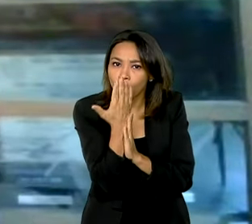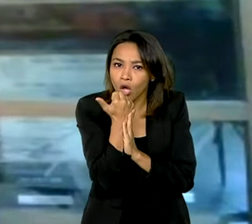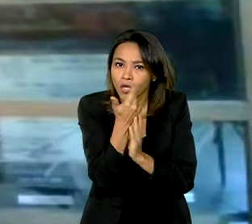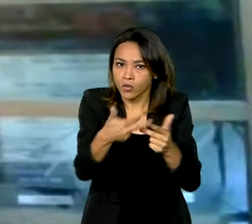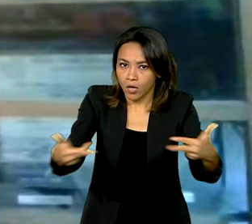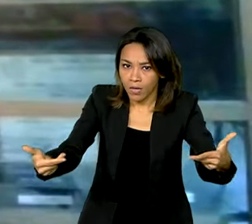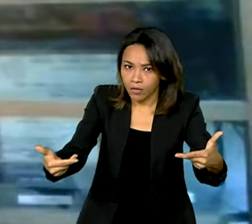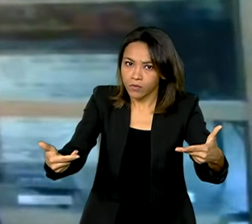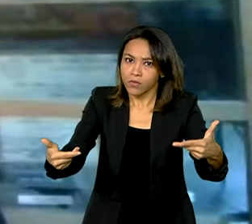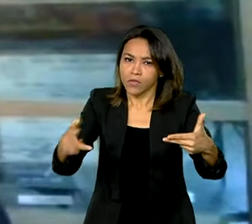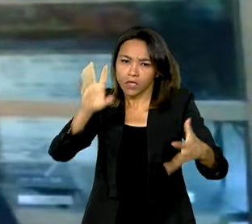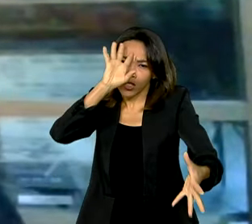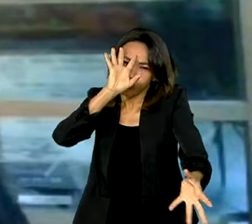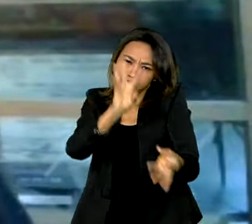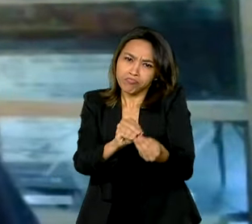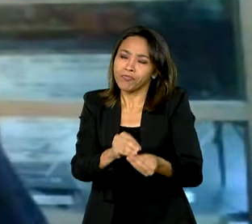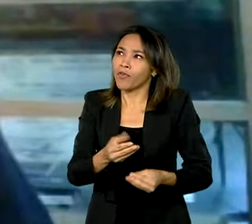o resultado foi muito melhor.